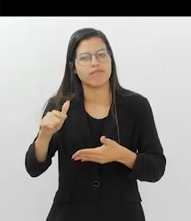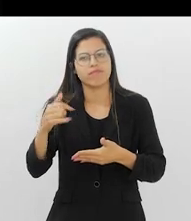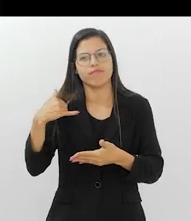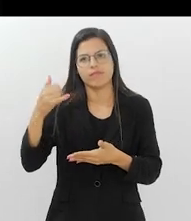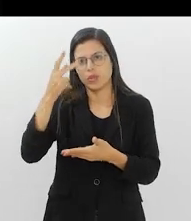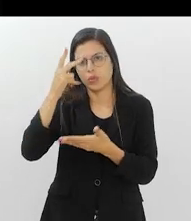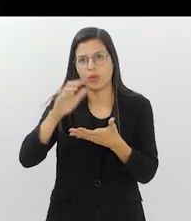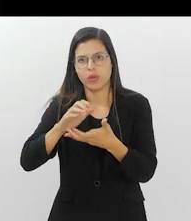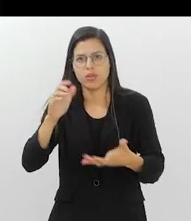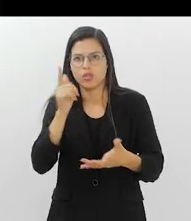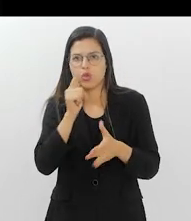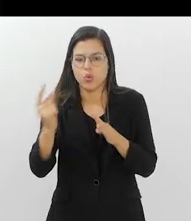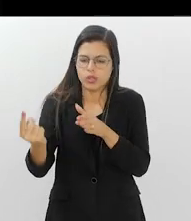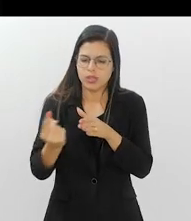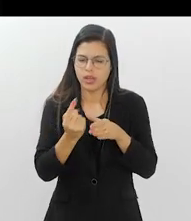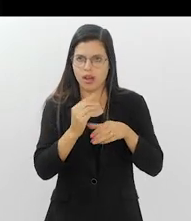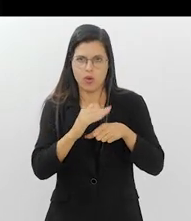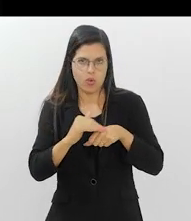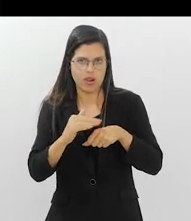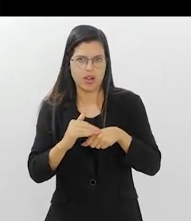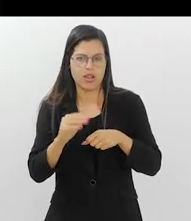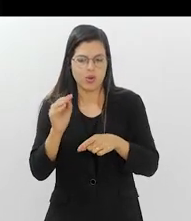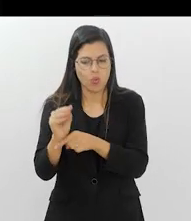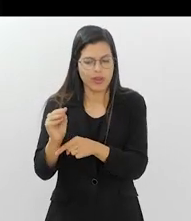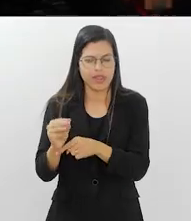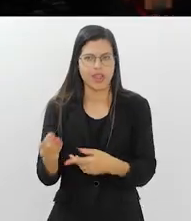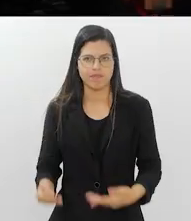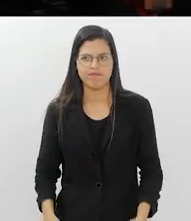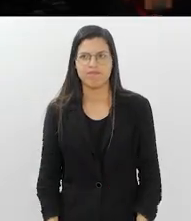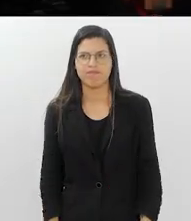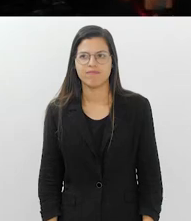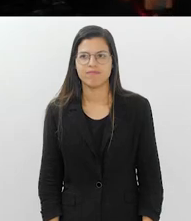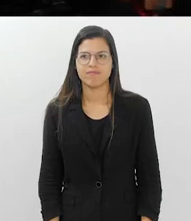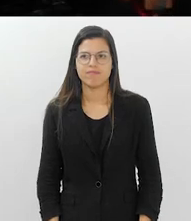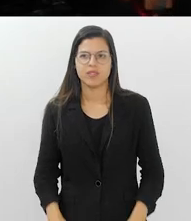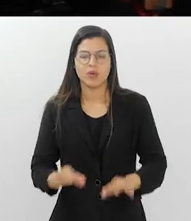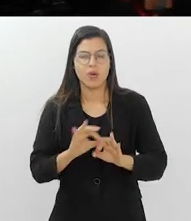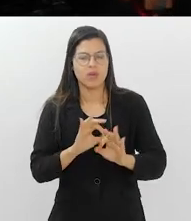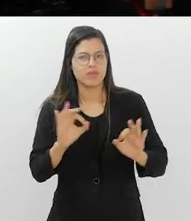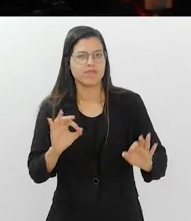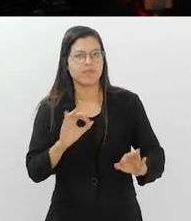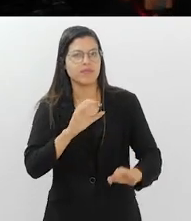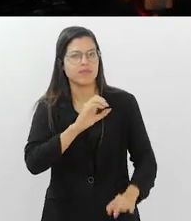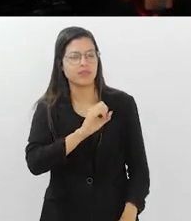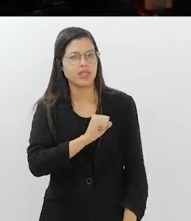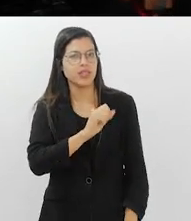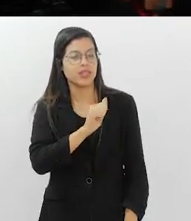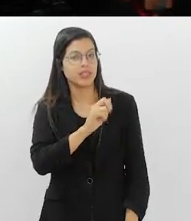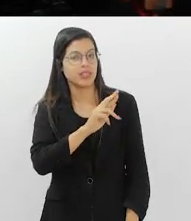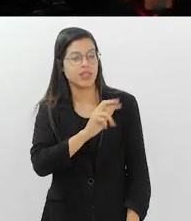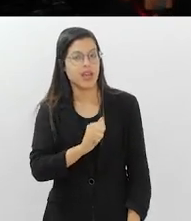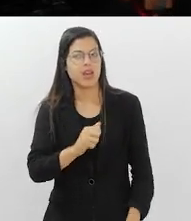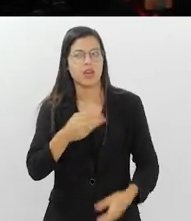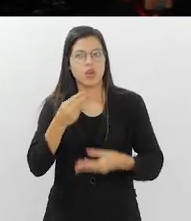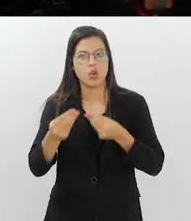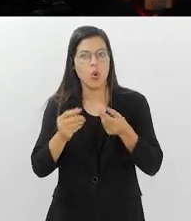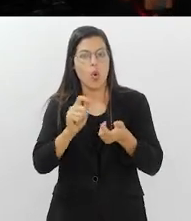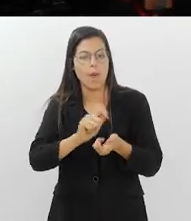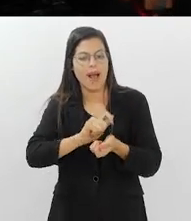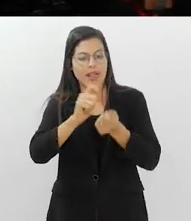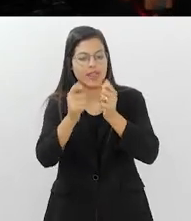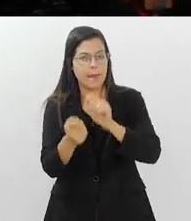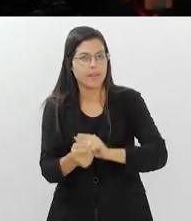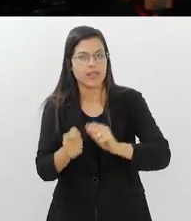acolher e cuidar bastante desses idosos aí. Que beleza! Sara, e as maneiras eficazes de adaptar as